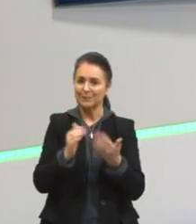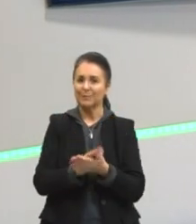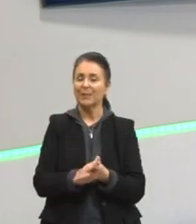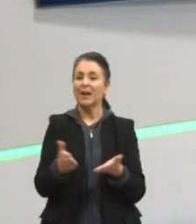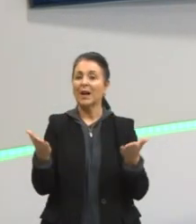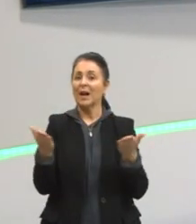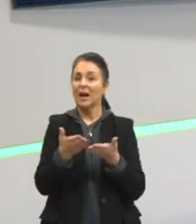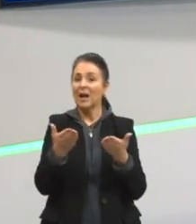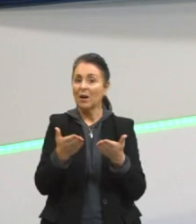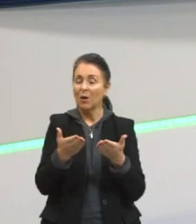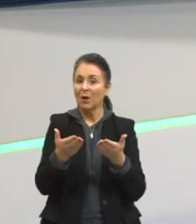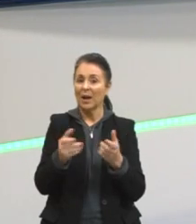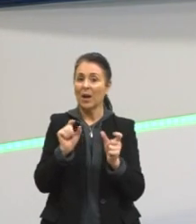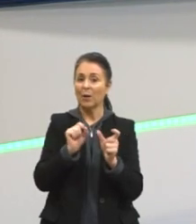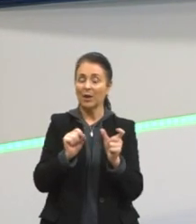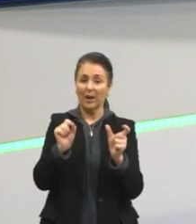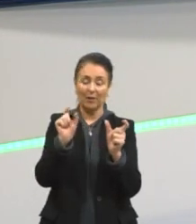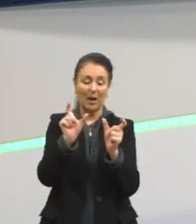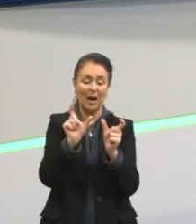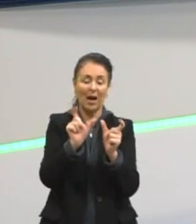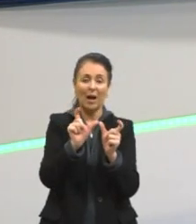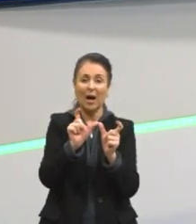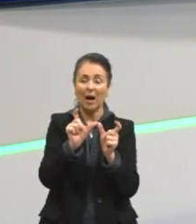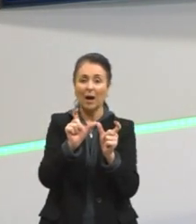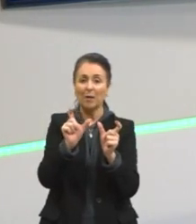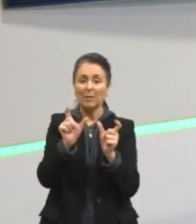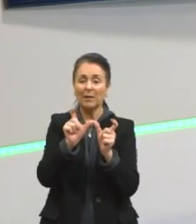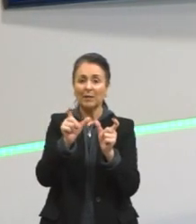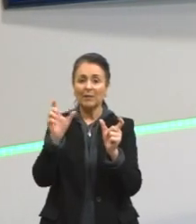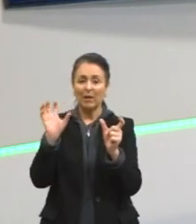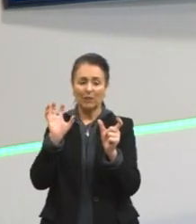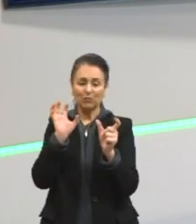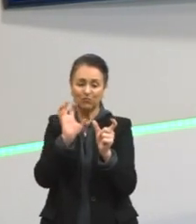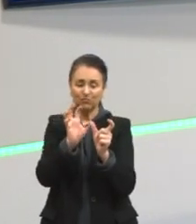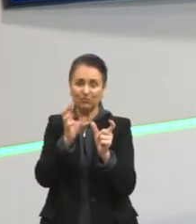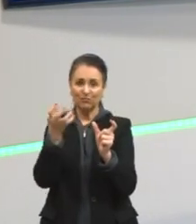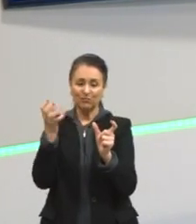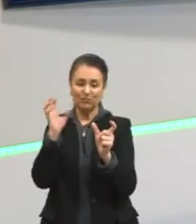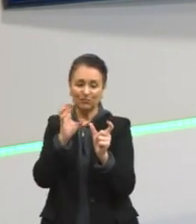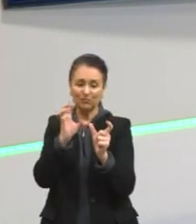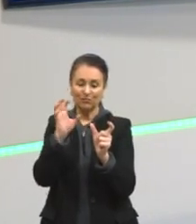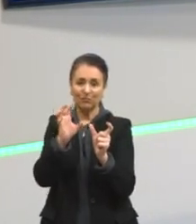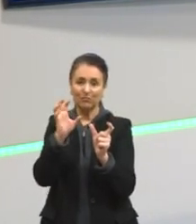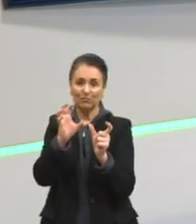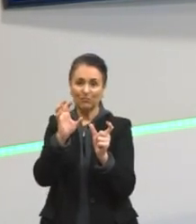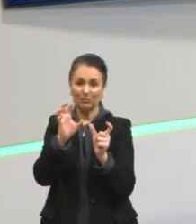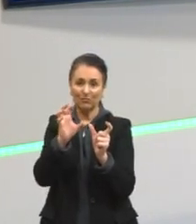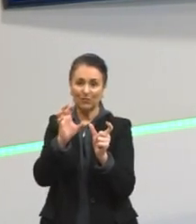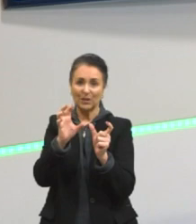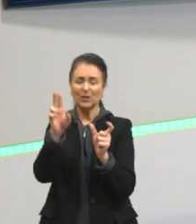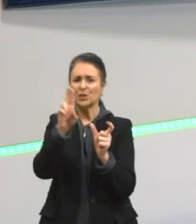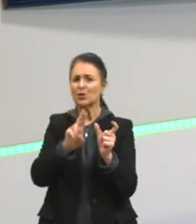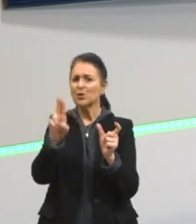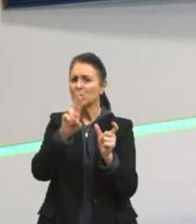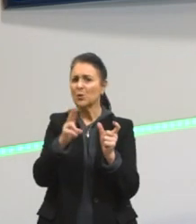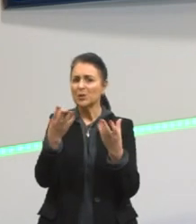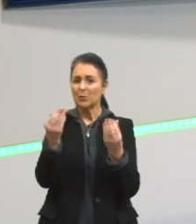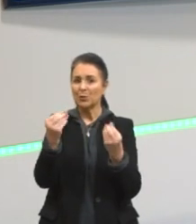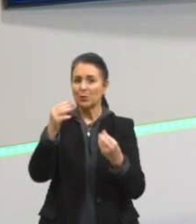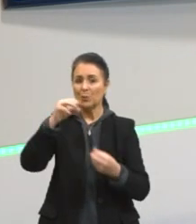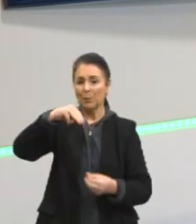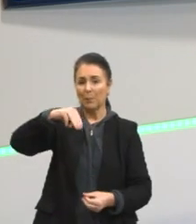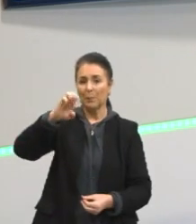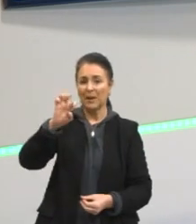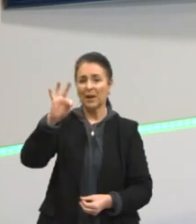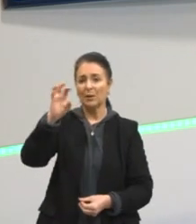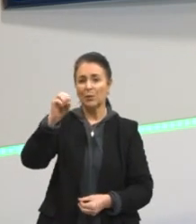Chegamos na metonímia, que talvez seja uma das figuras mais usadas no nosso dia a dia. O que é a metonímia?